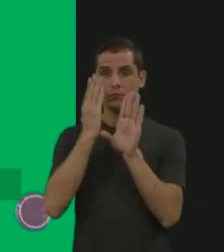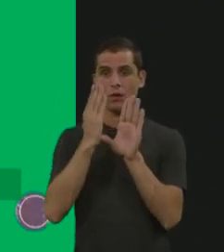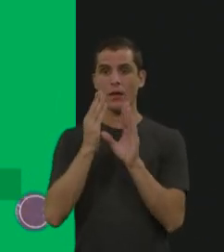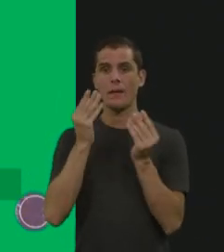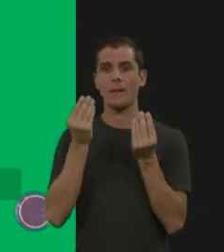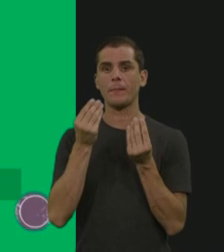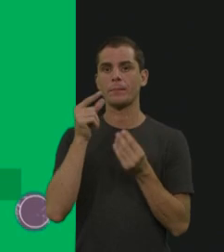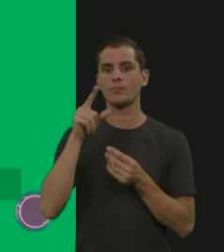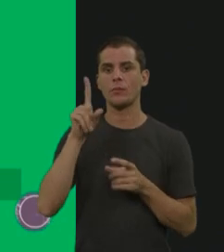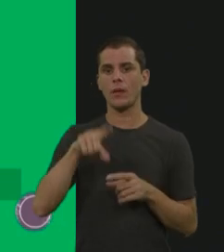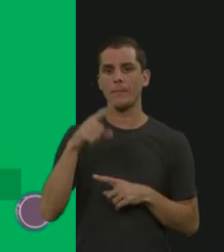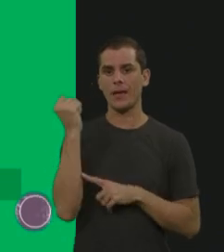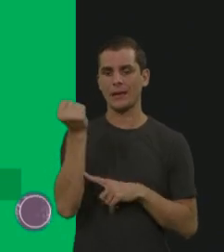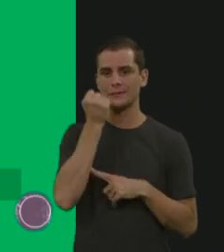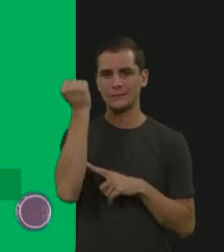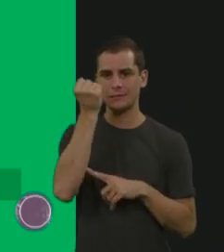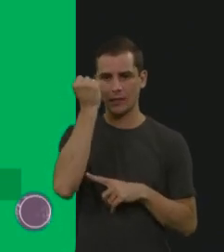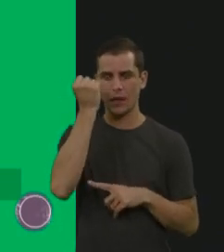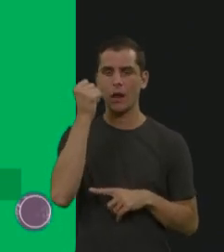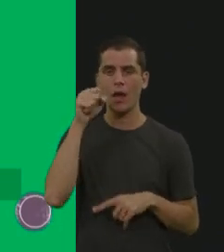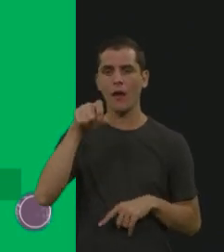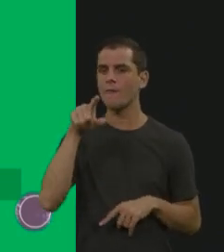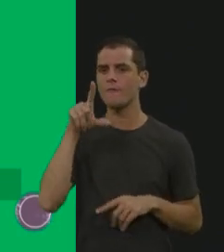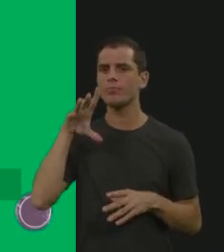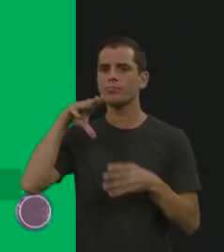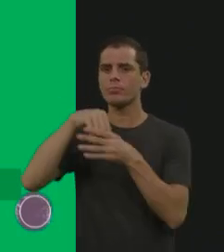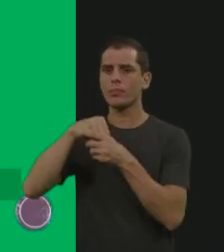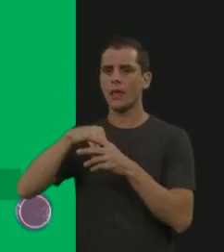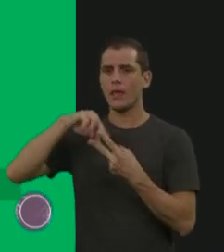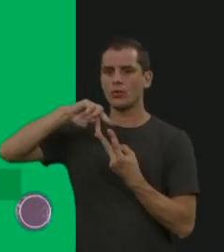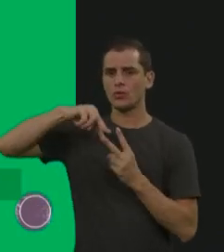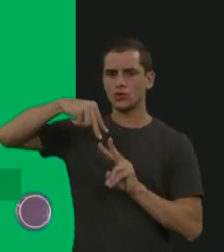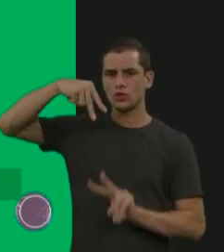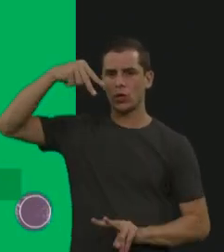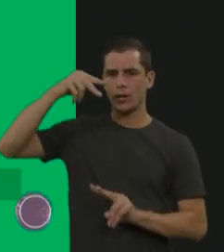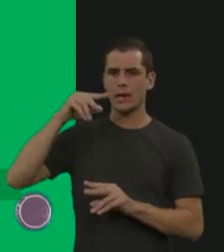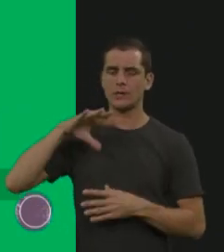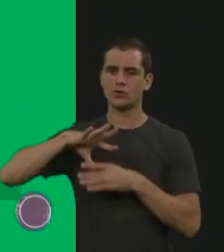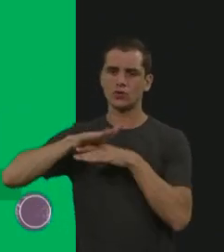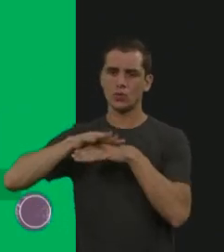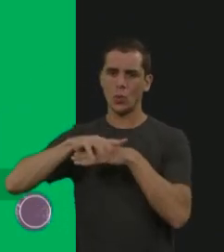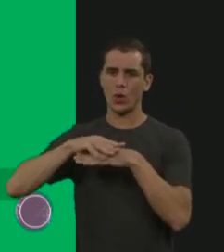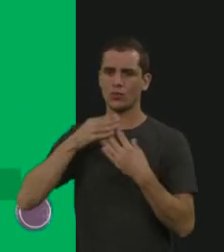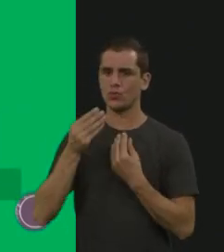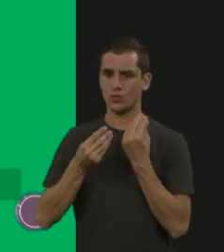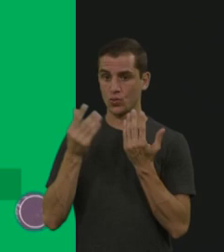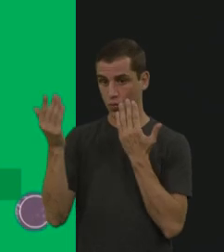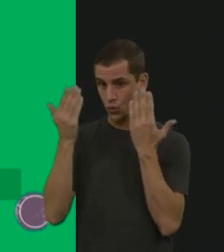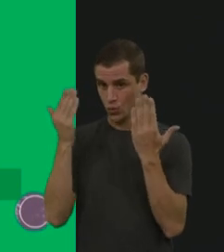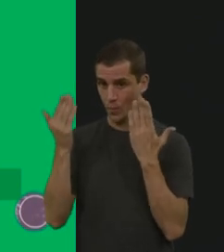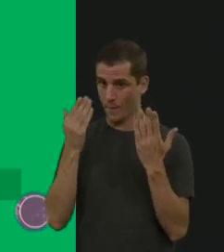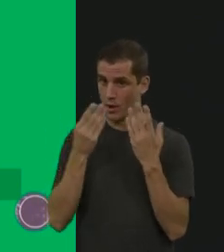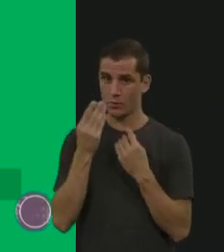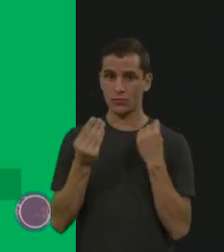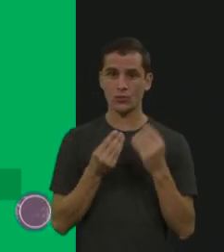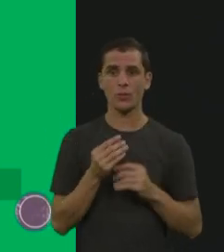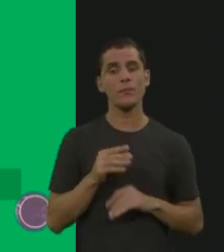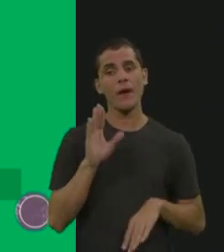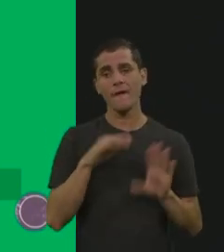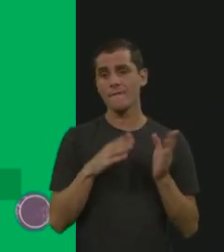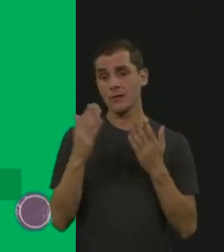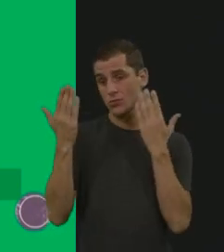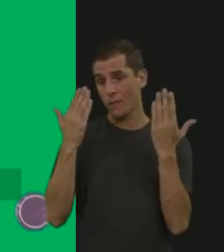grave numa doença genética rara, né? Com quem que a gente compara, né? E mesmo assim, que a gente tem que comparar, a gente sabe que não é comparável, né?